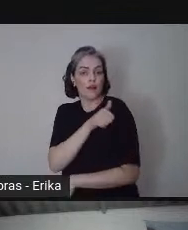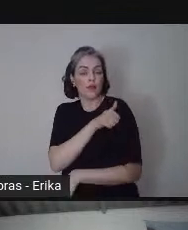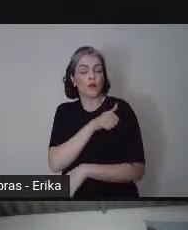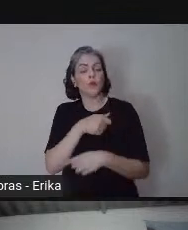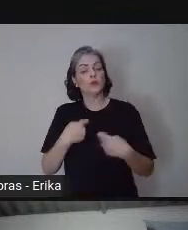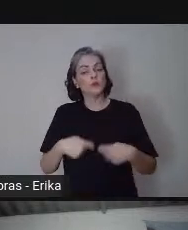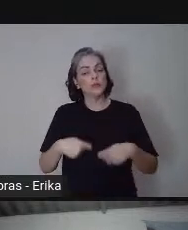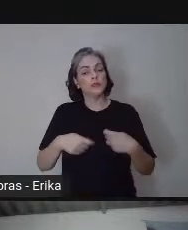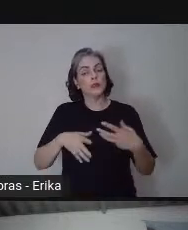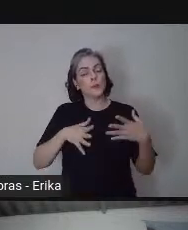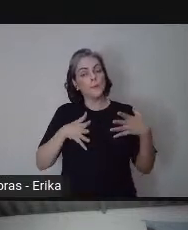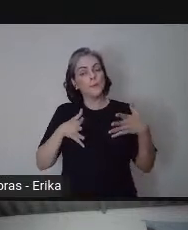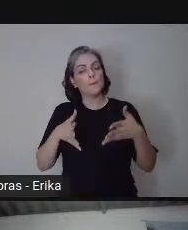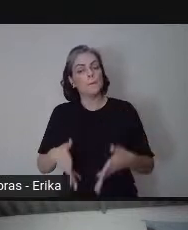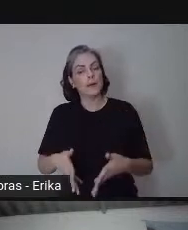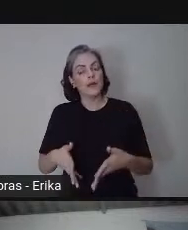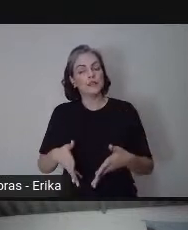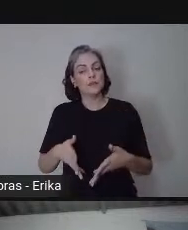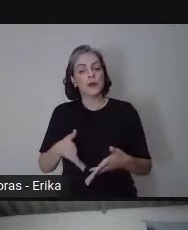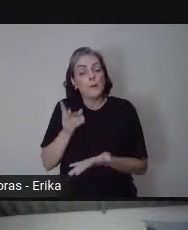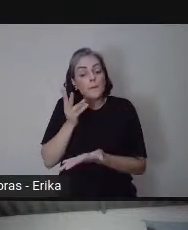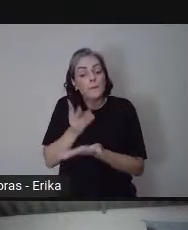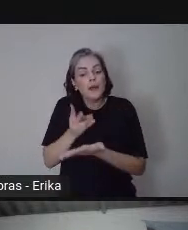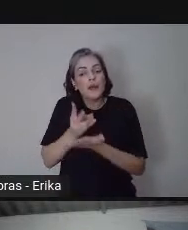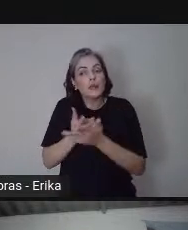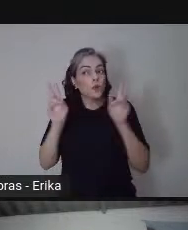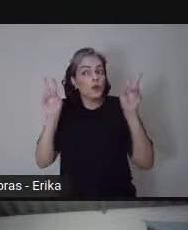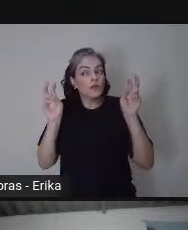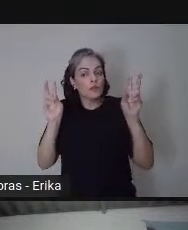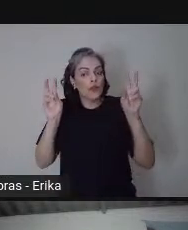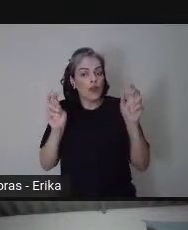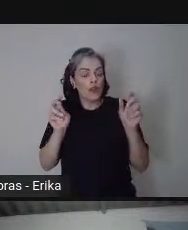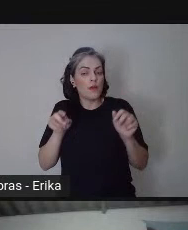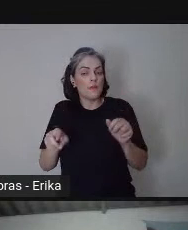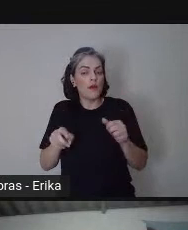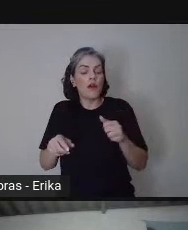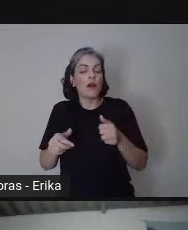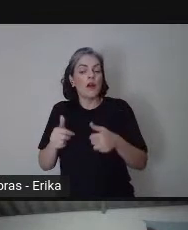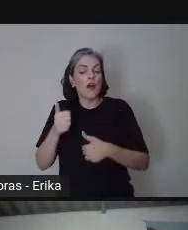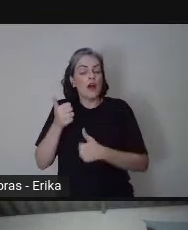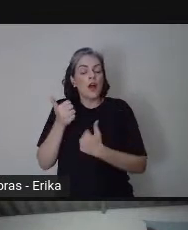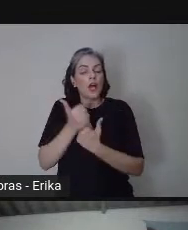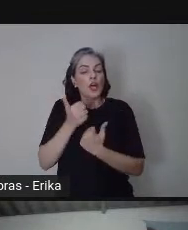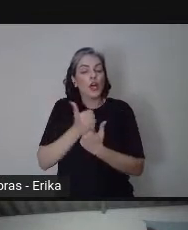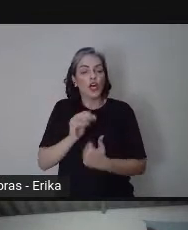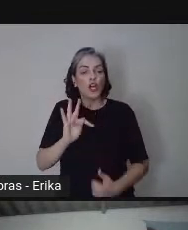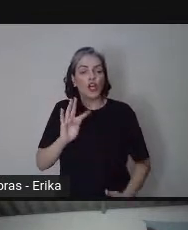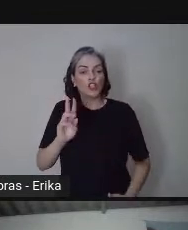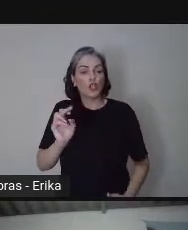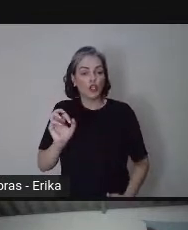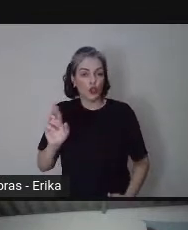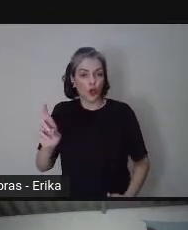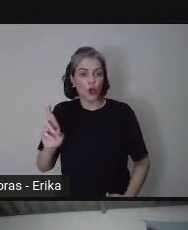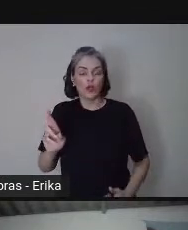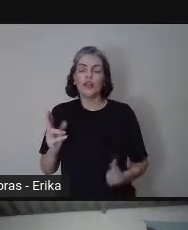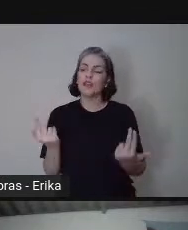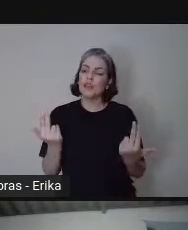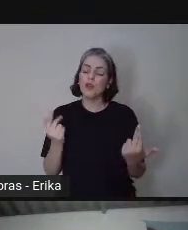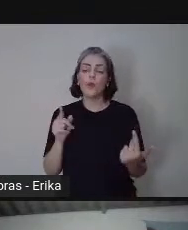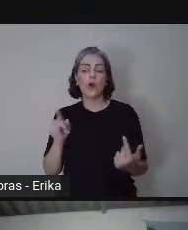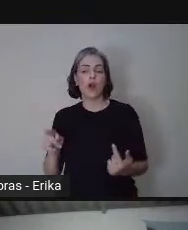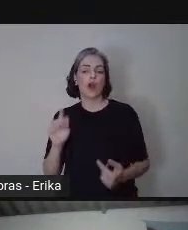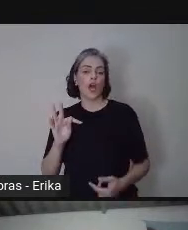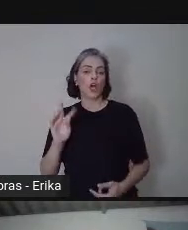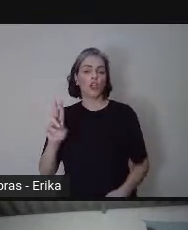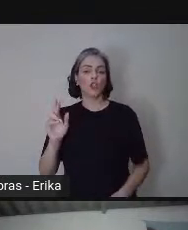participem dentro do tópico do tutor. Para o tutor, eu estou pedindo a mesma coisa do que eu vou pedir para